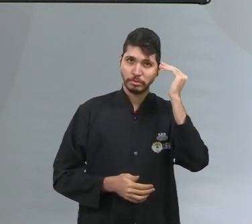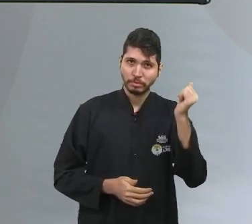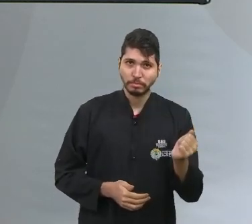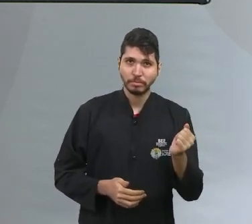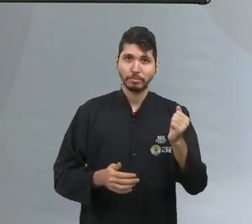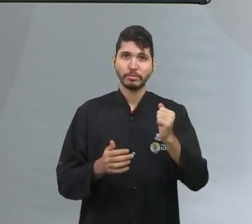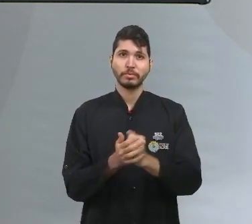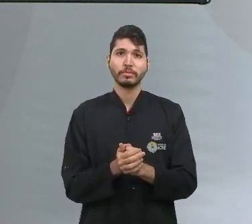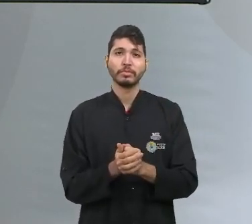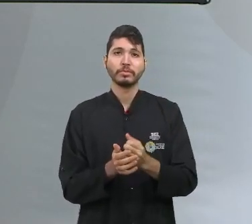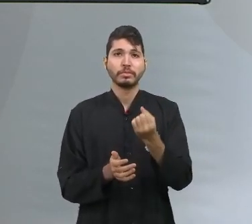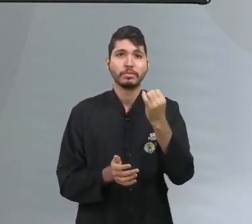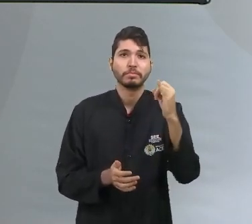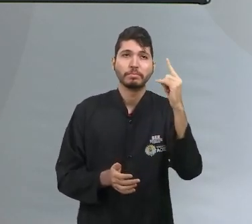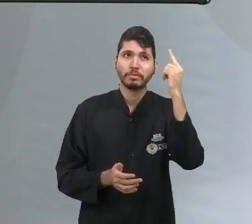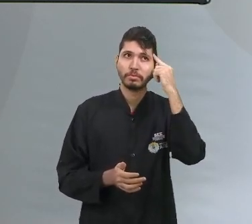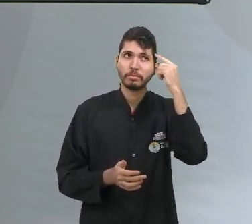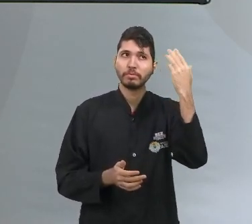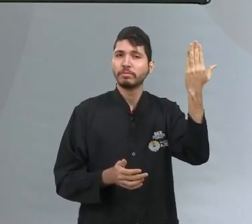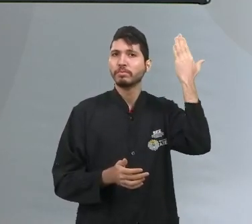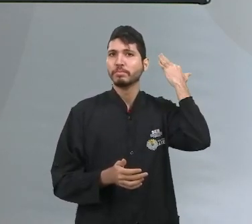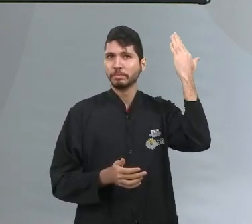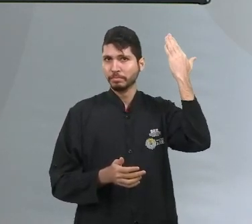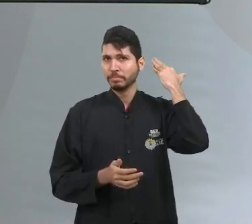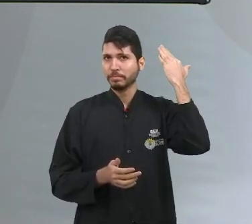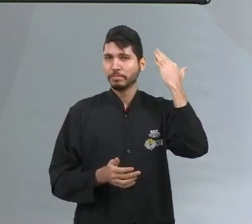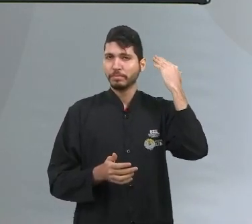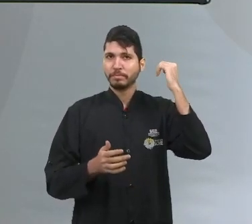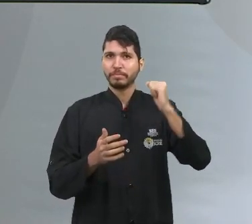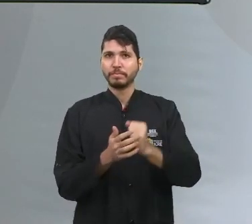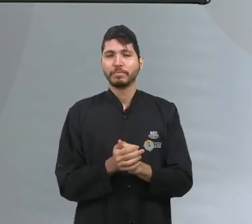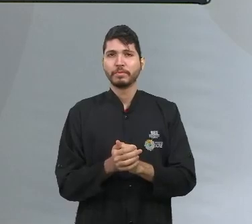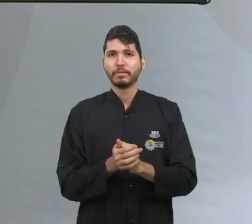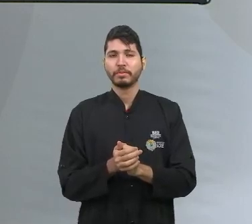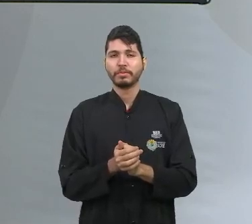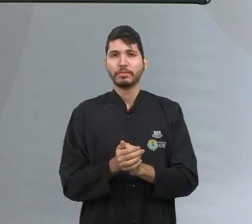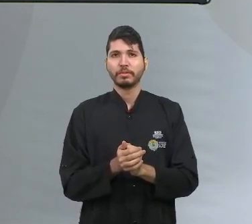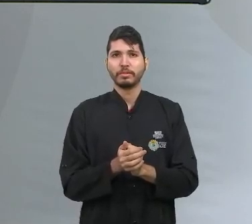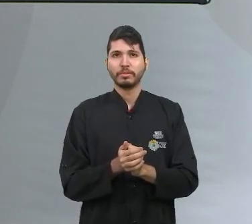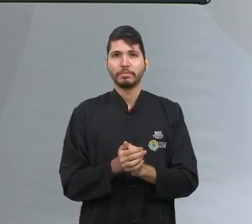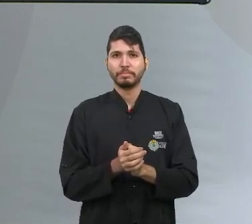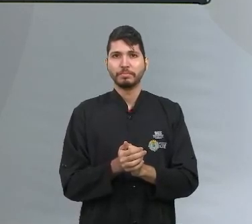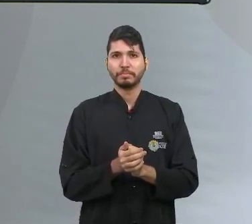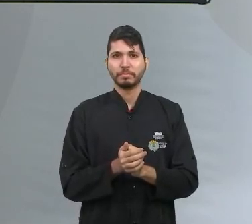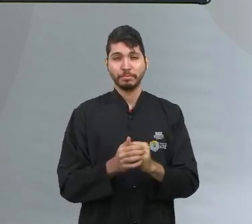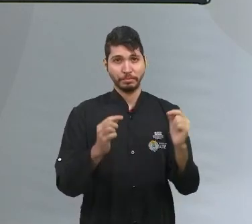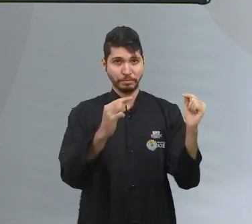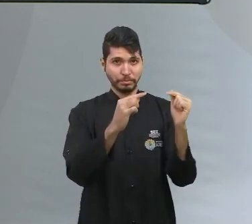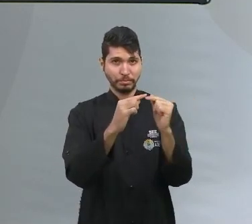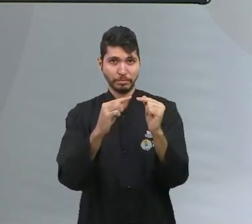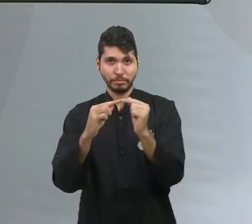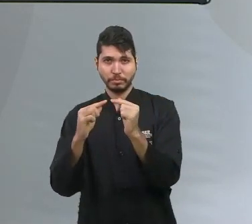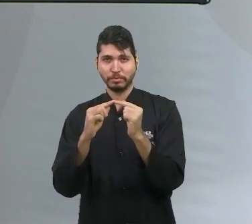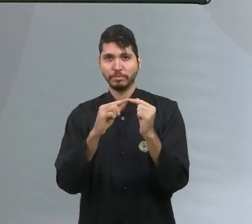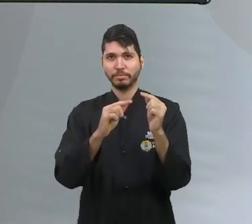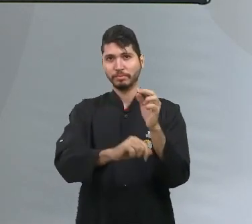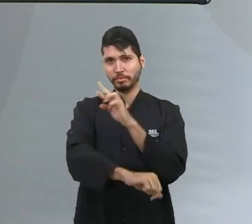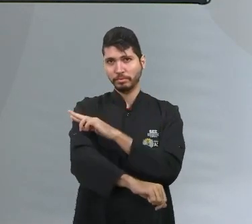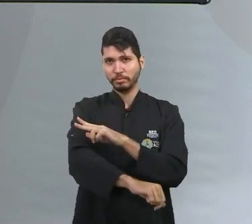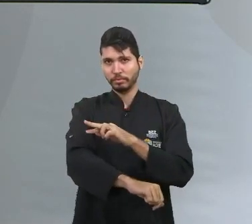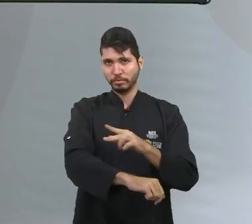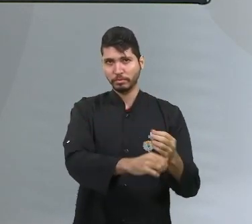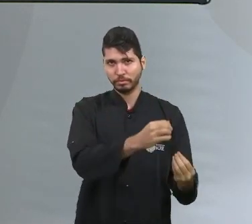no passado, nós temos uma combinação de raças, ou melhor colocando, a história, a